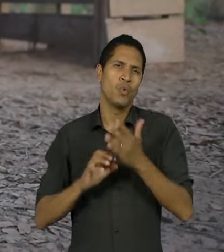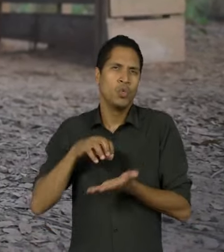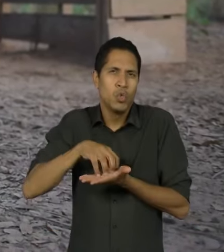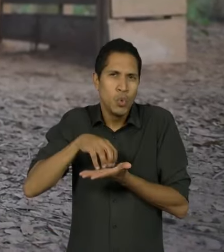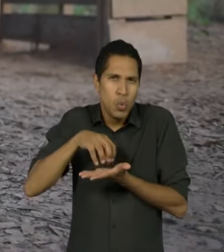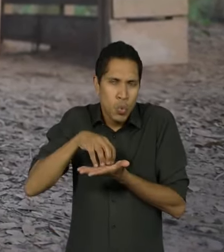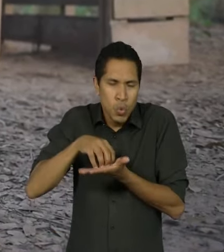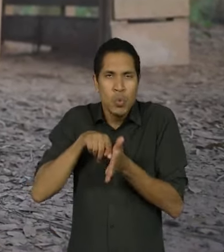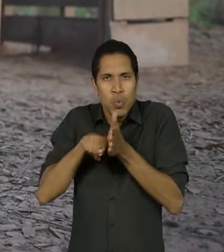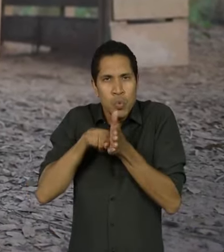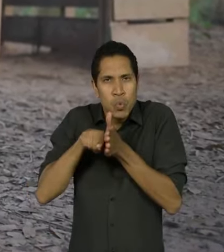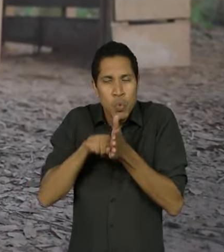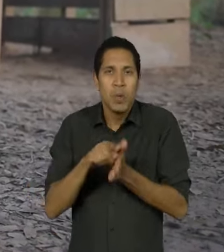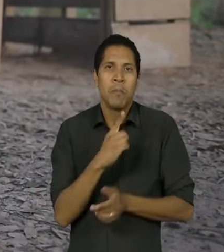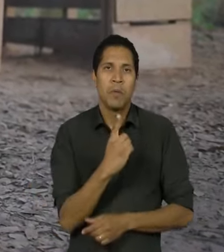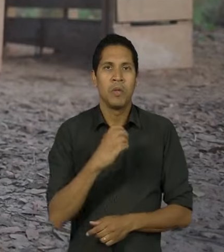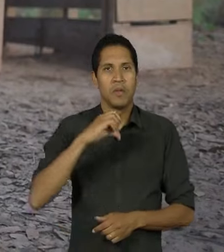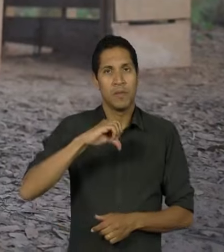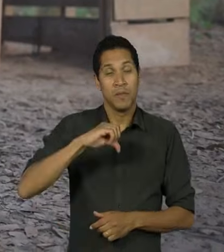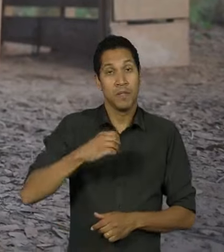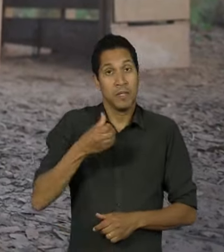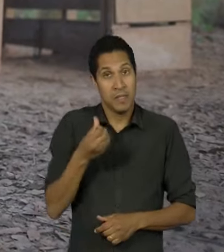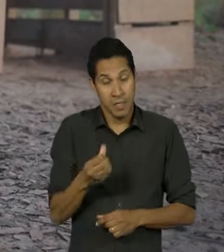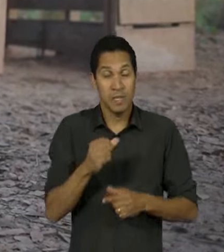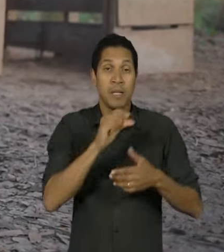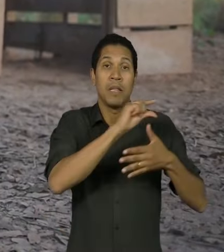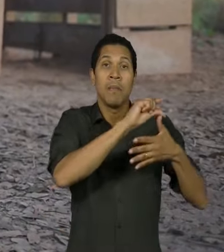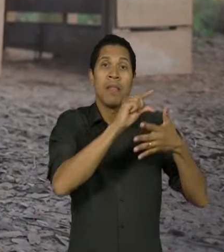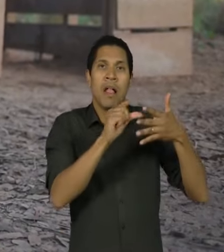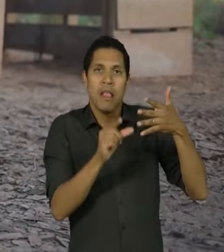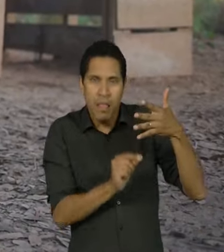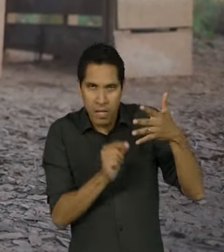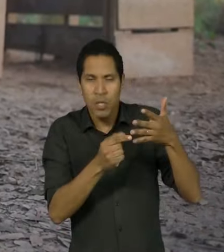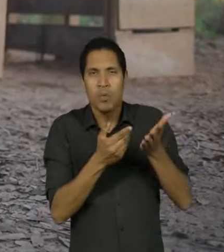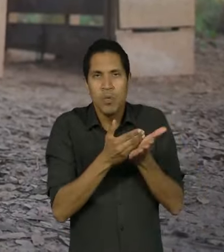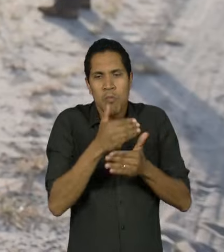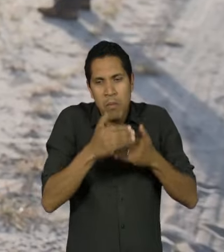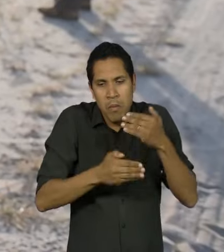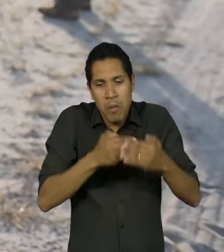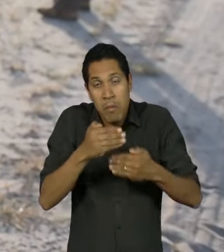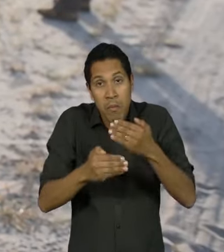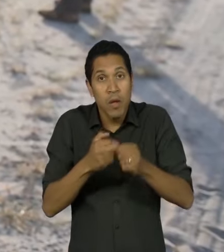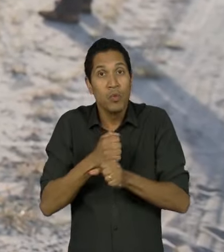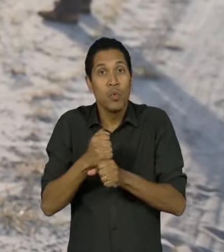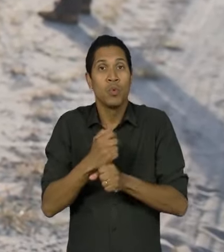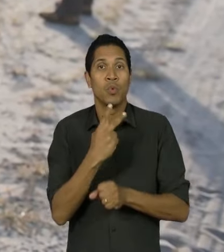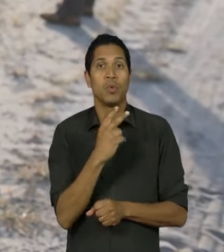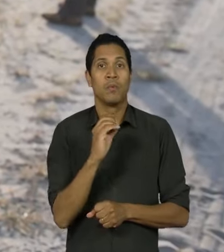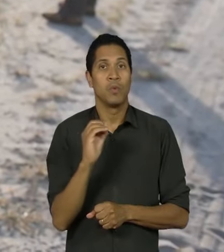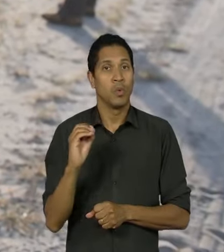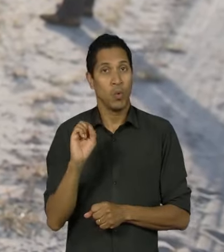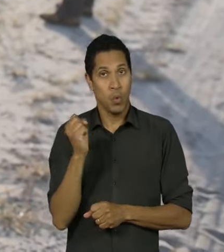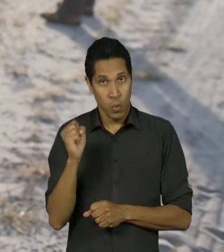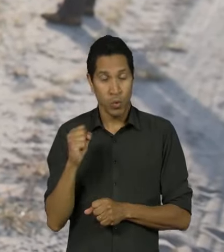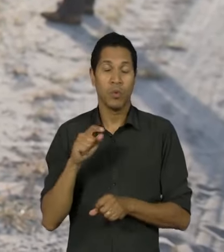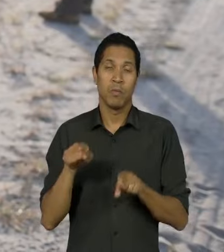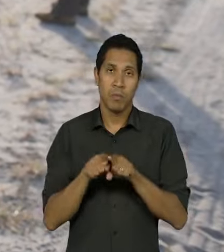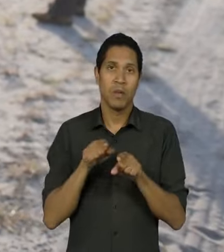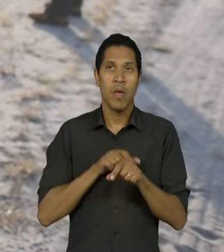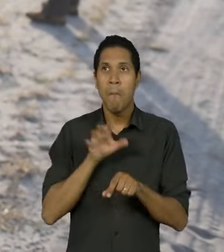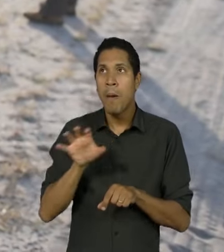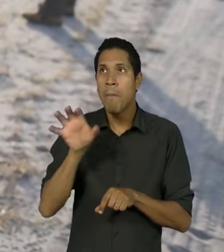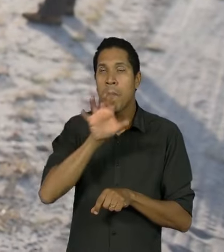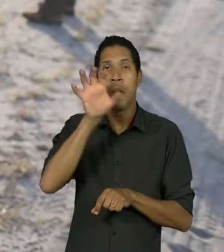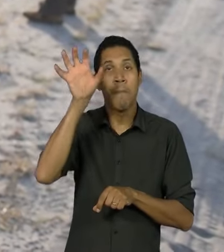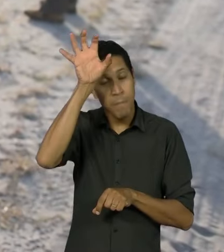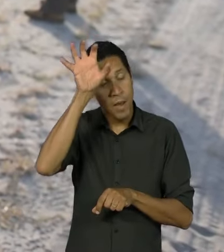1996 na Mata Atlântica e a partir de 2008 expandiu para outros biomas Entre as